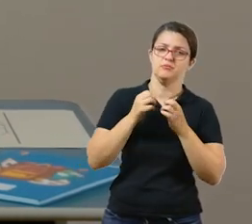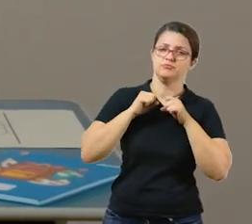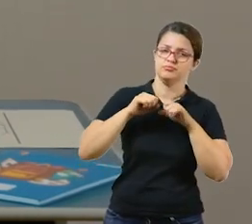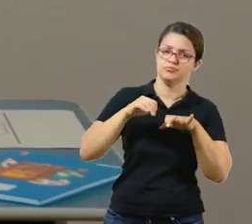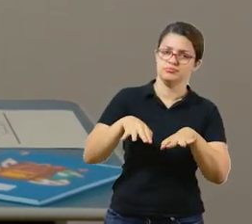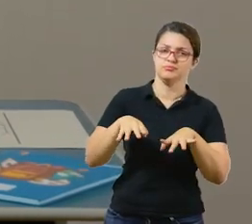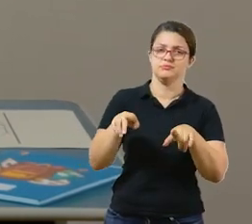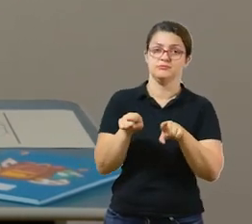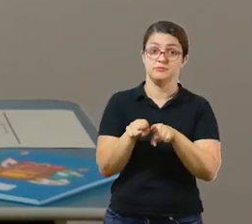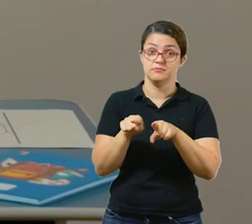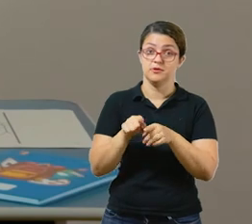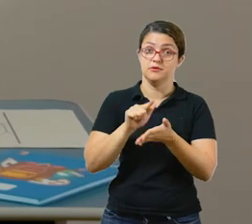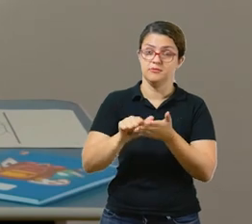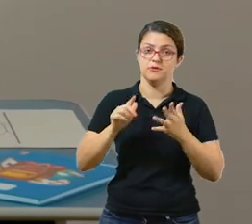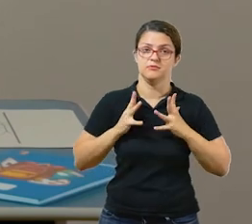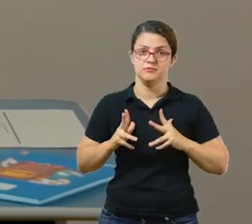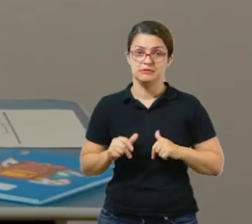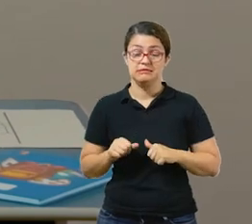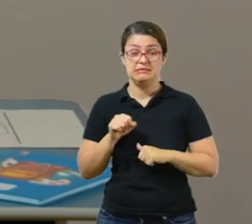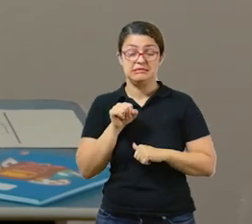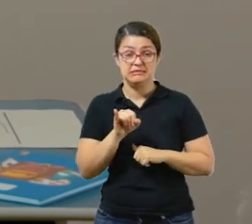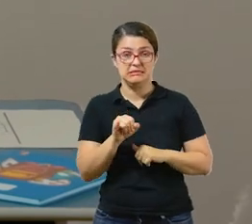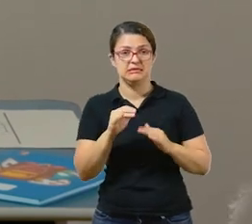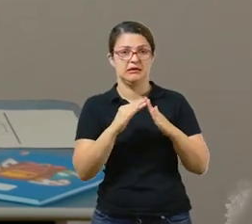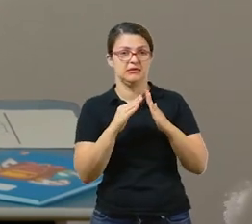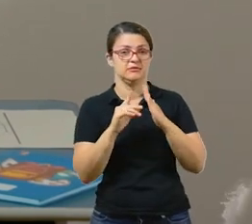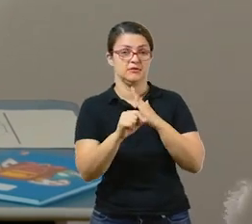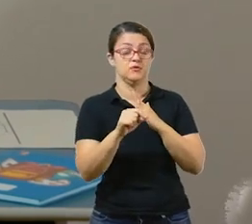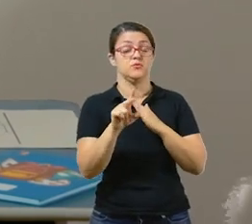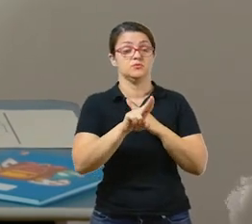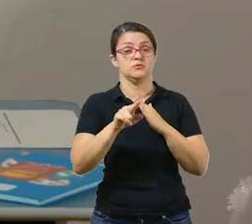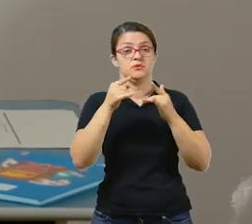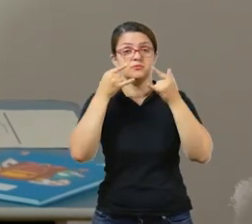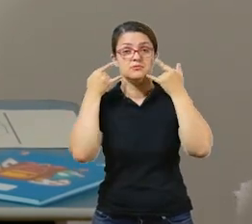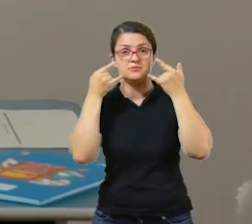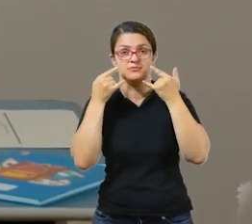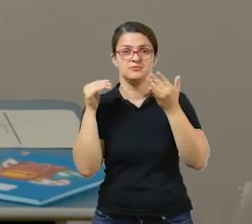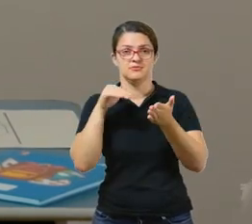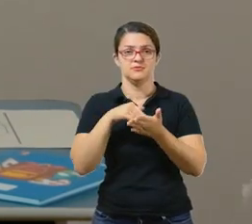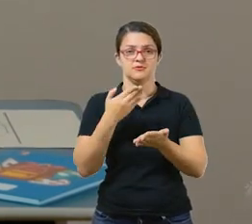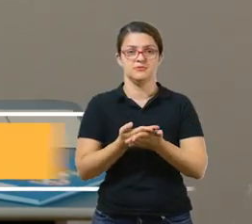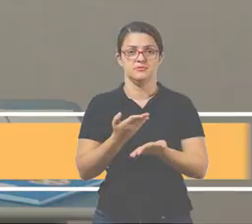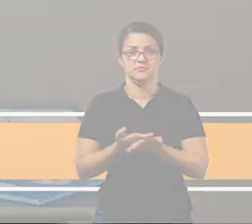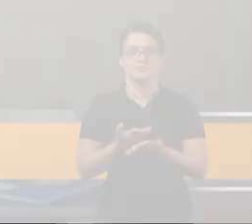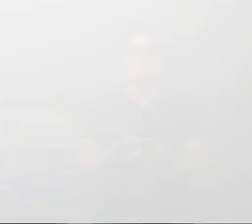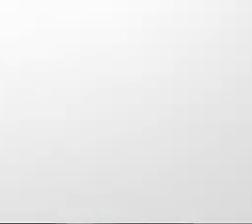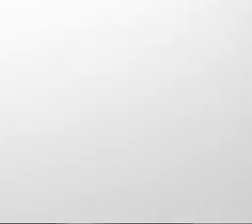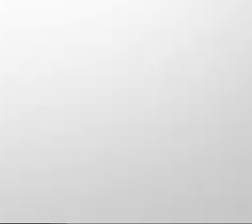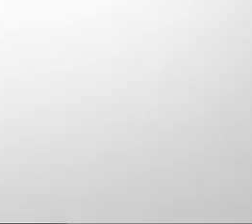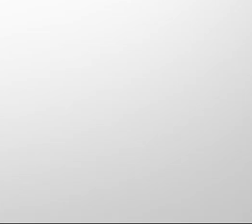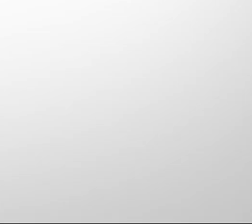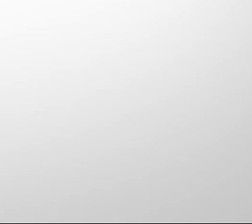e também de manter higiene. Se forem sair de casa, utilizem a máscara. E até a próxima!